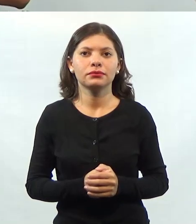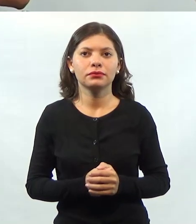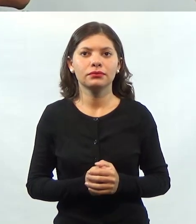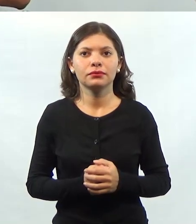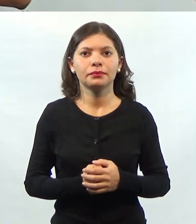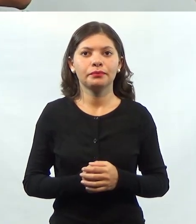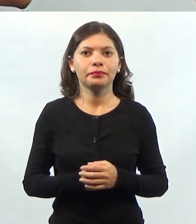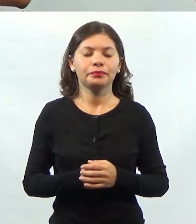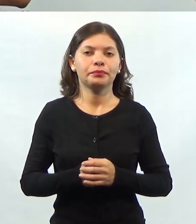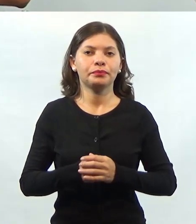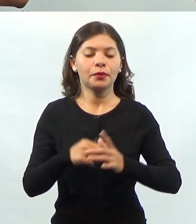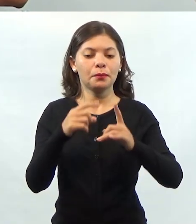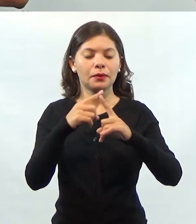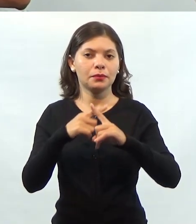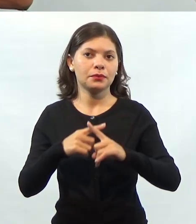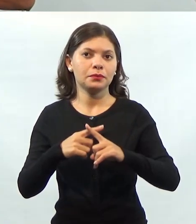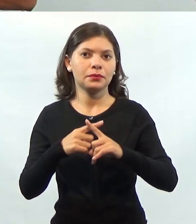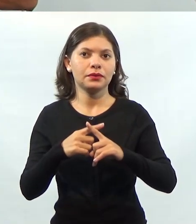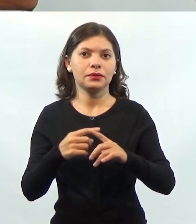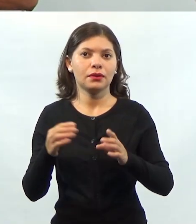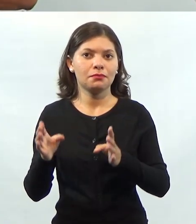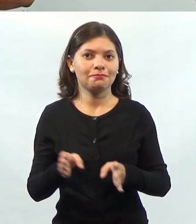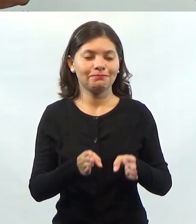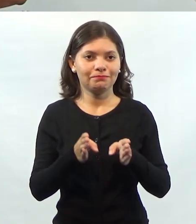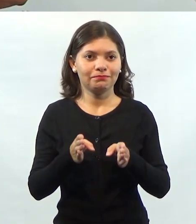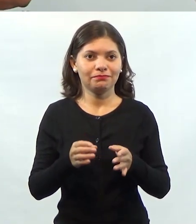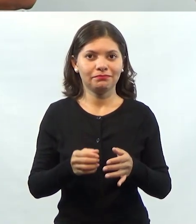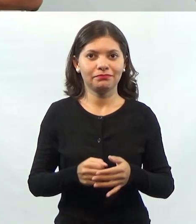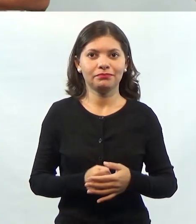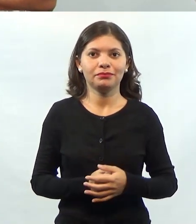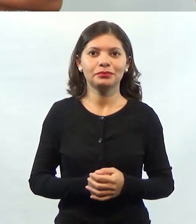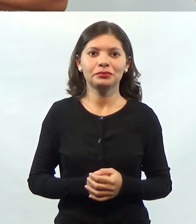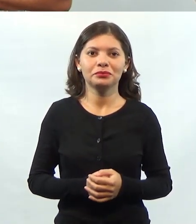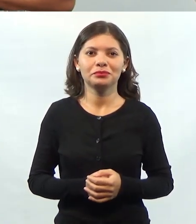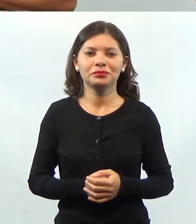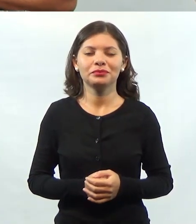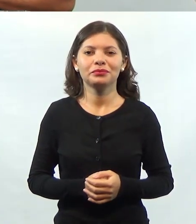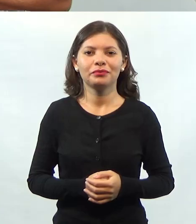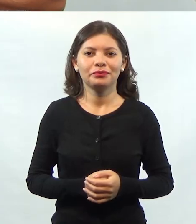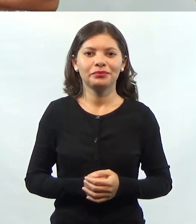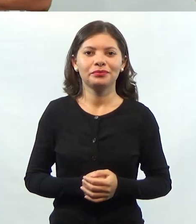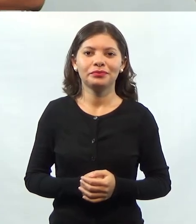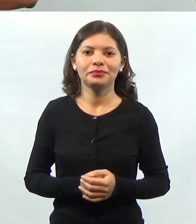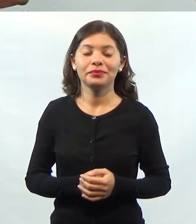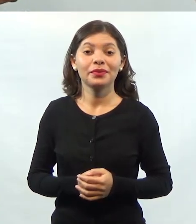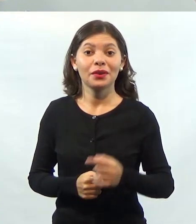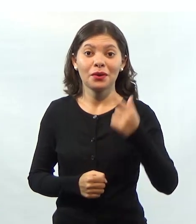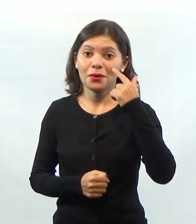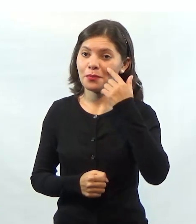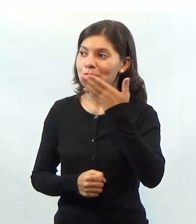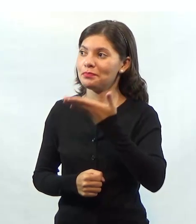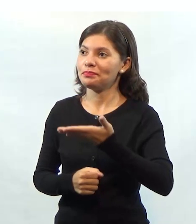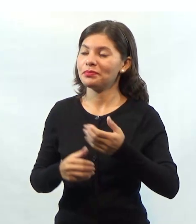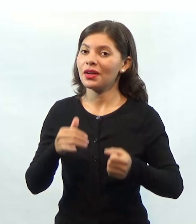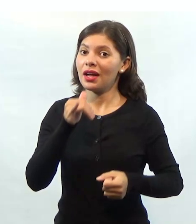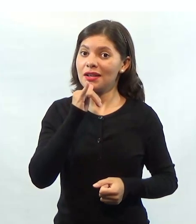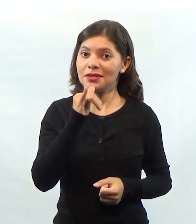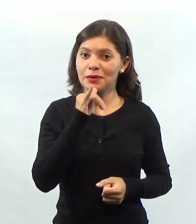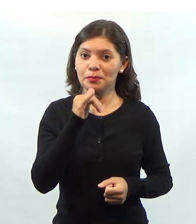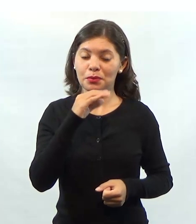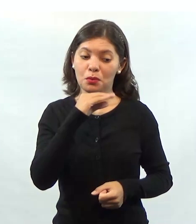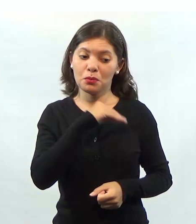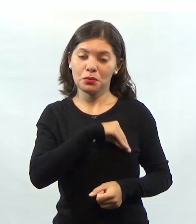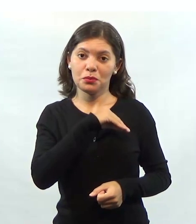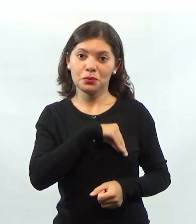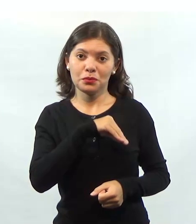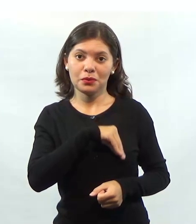vão aumentar proporcionalmente ao nível de produção. Aí, nesses custos indiretos, nós temos aqui, por exemplo,